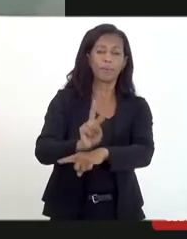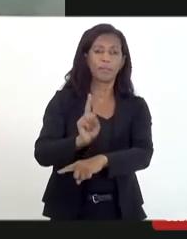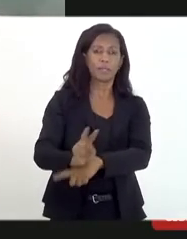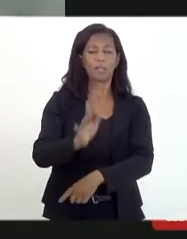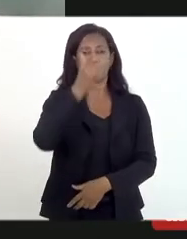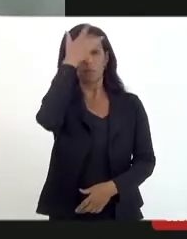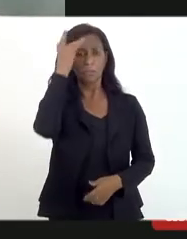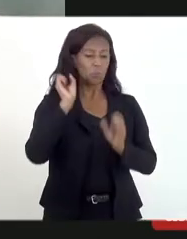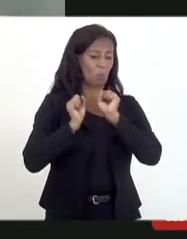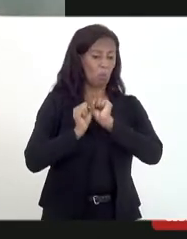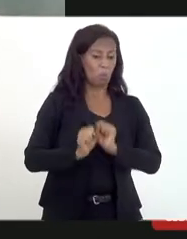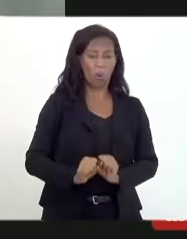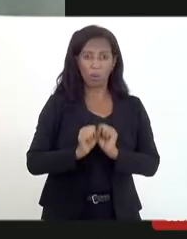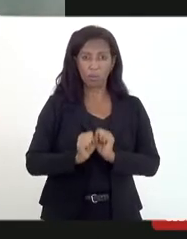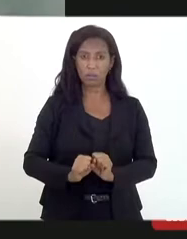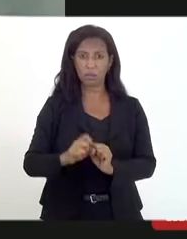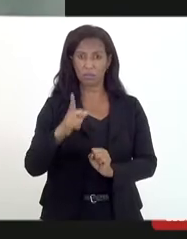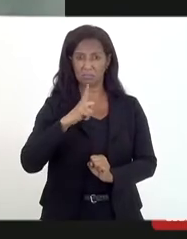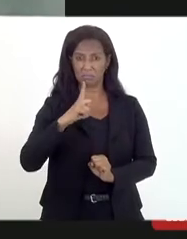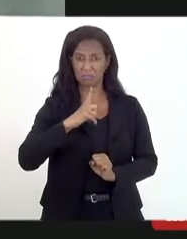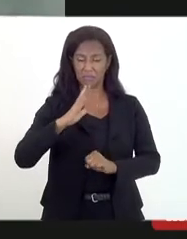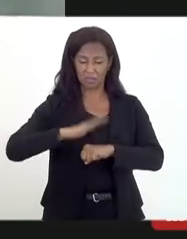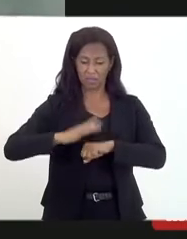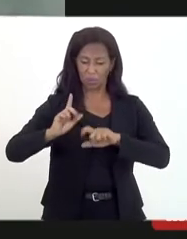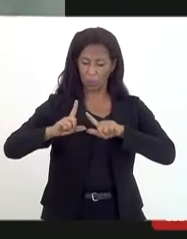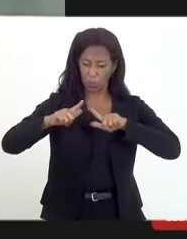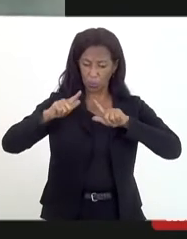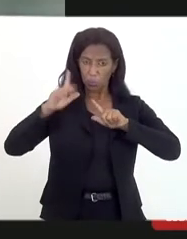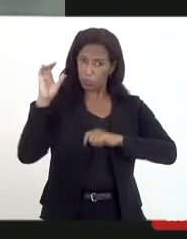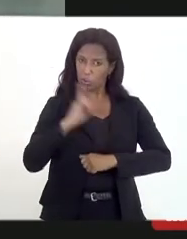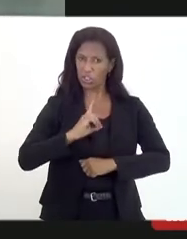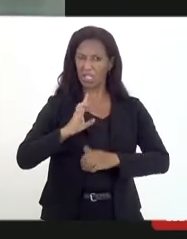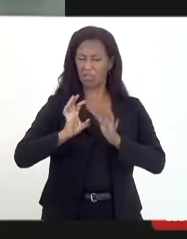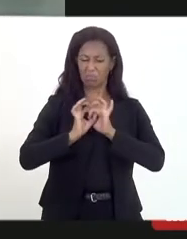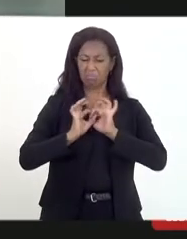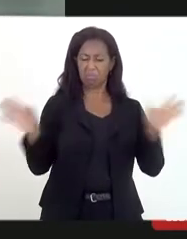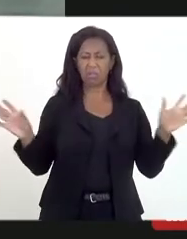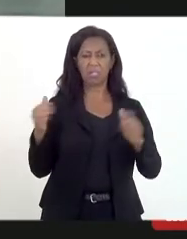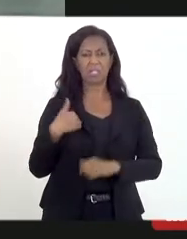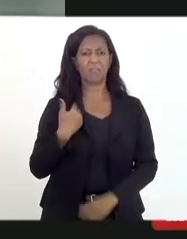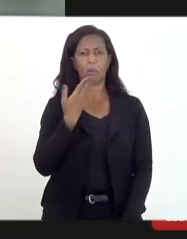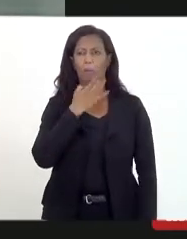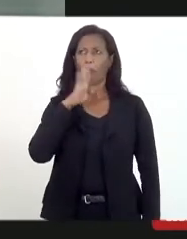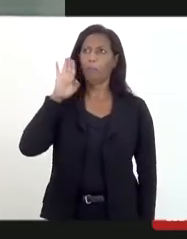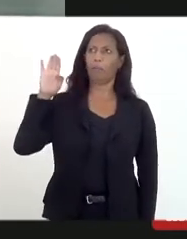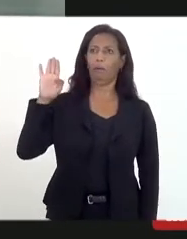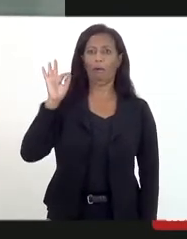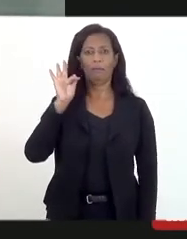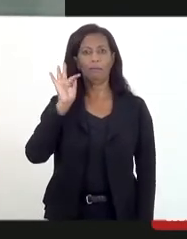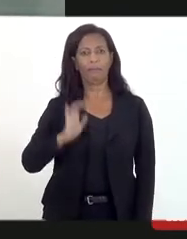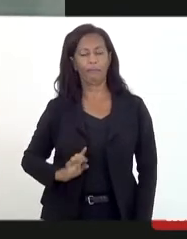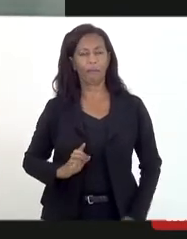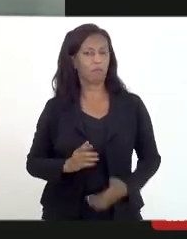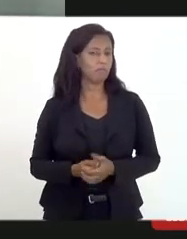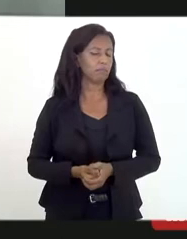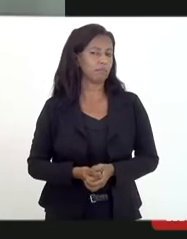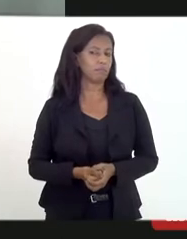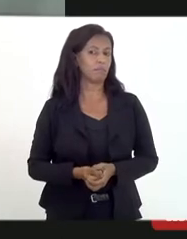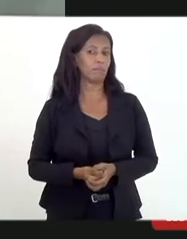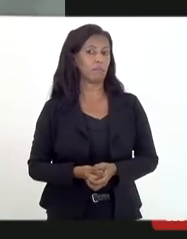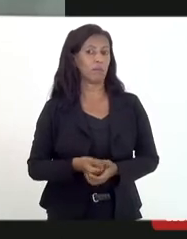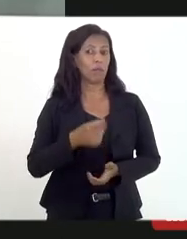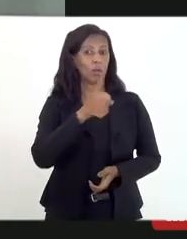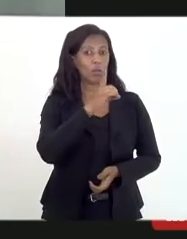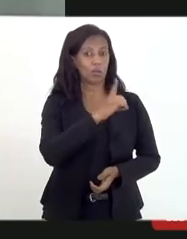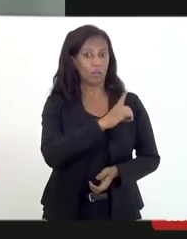que a pessoa possa exercer e proferir livremente a sua religião. O defensor